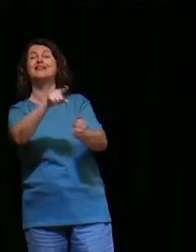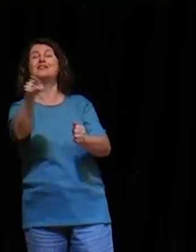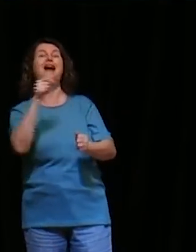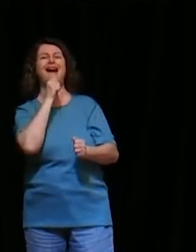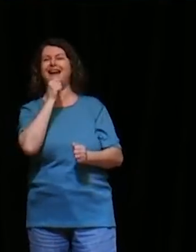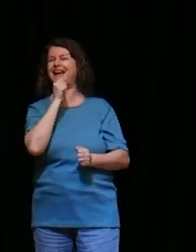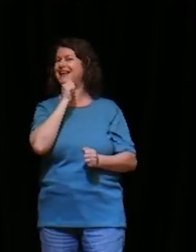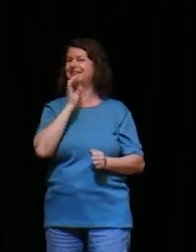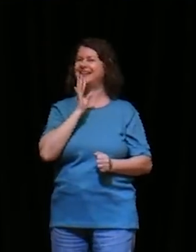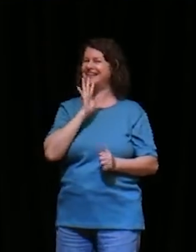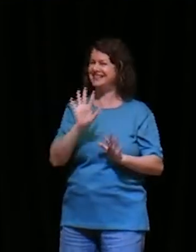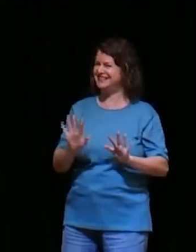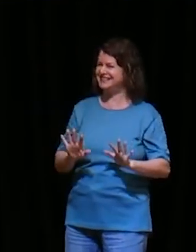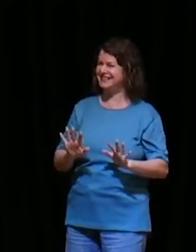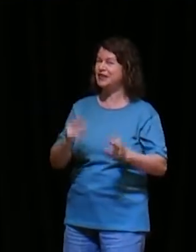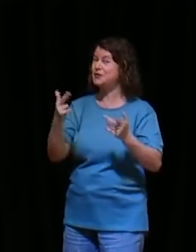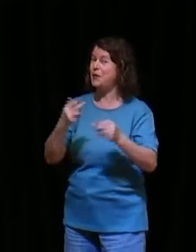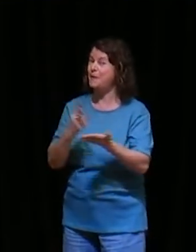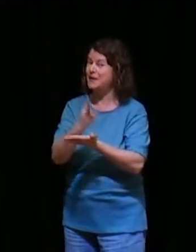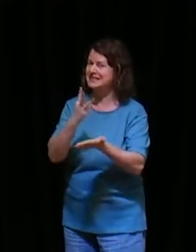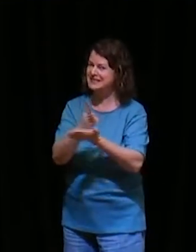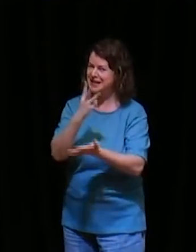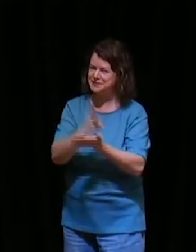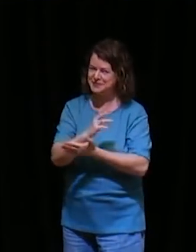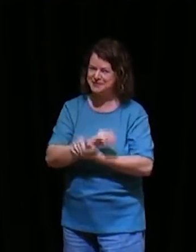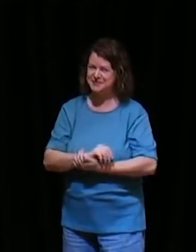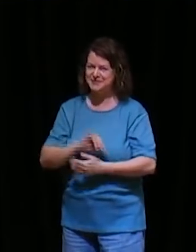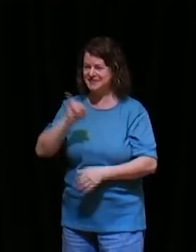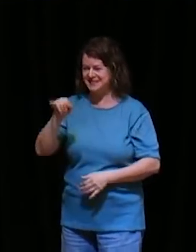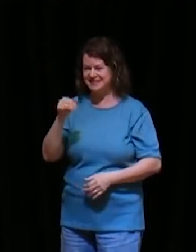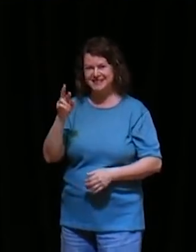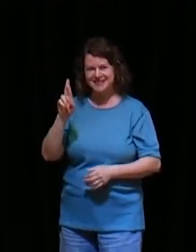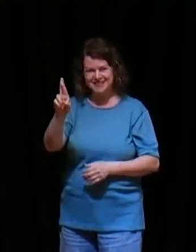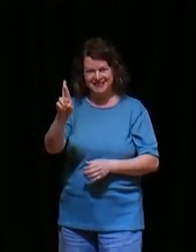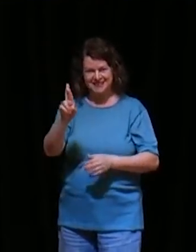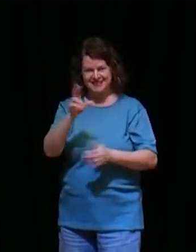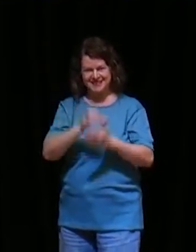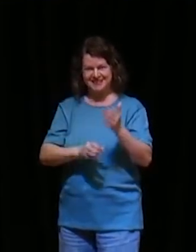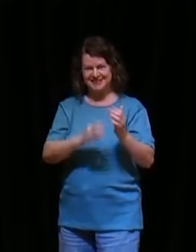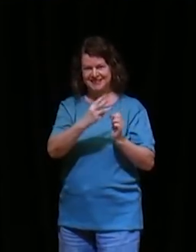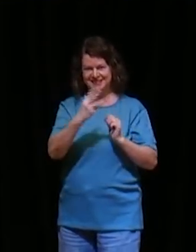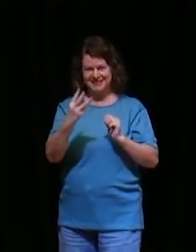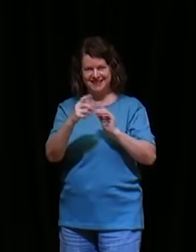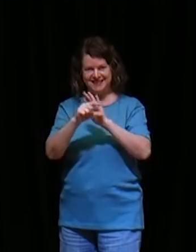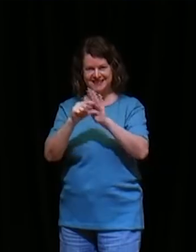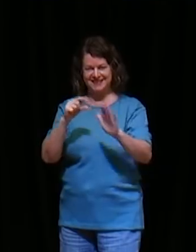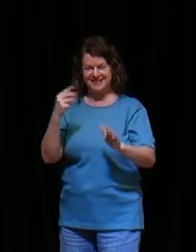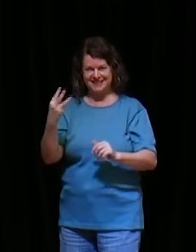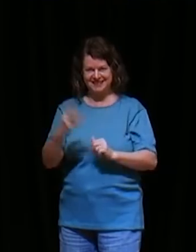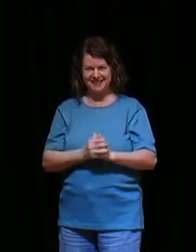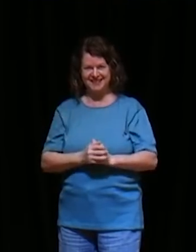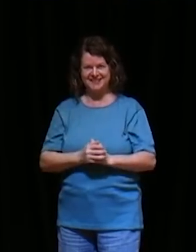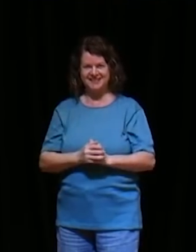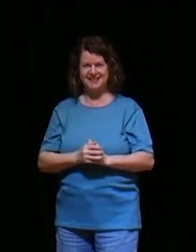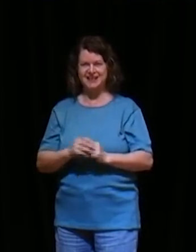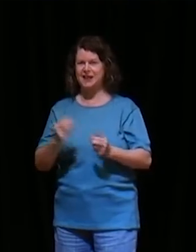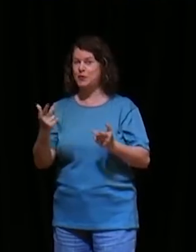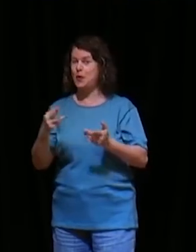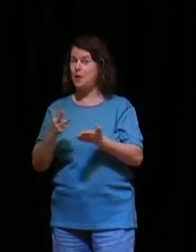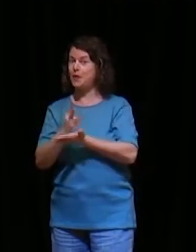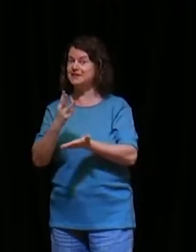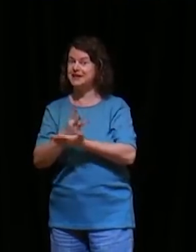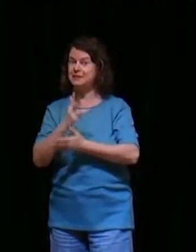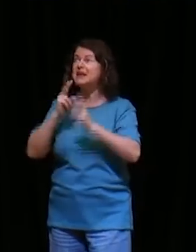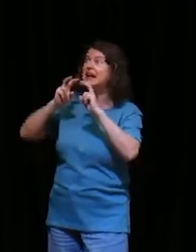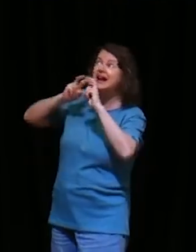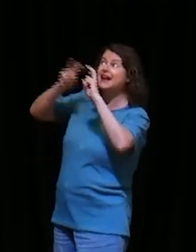WhatsApp do Senhor, você não está entendendo, Jeremias 33,3, é o WhatsApp de Deus, clama a mim, manda uma mensagem